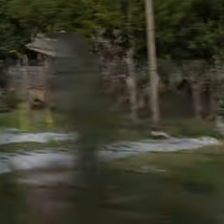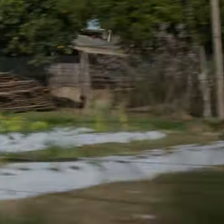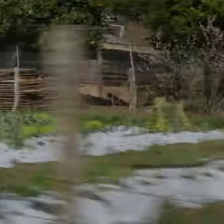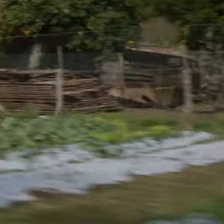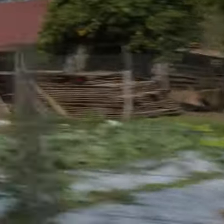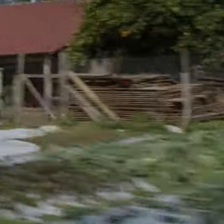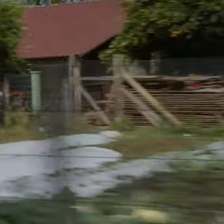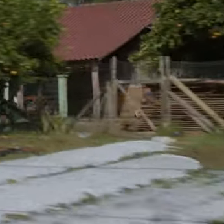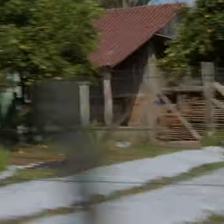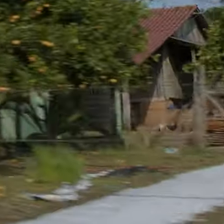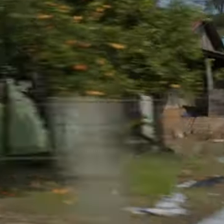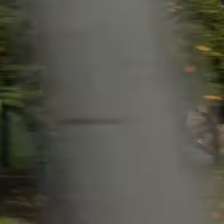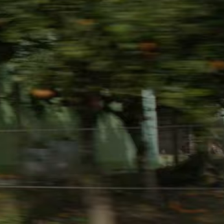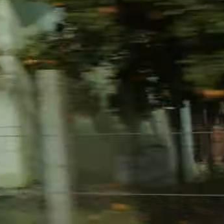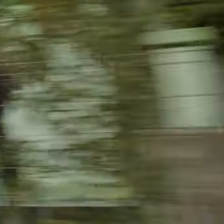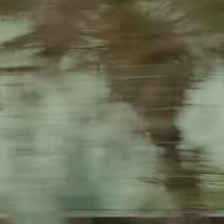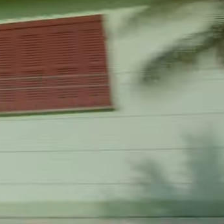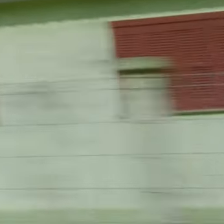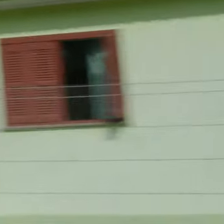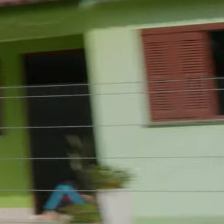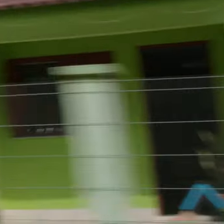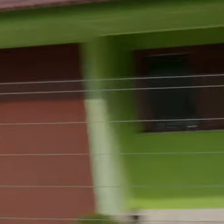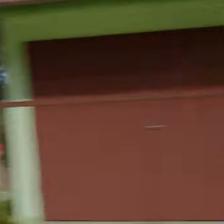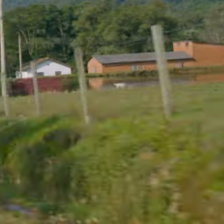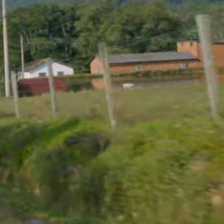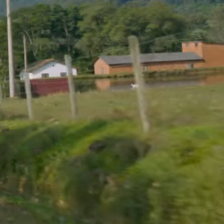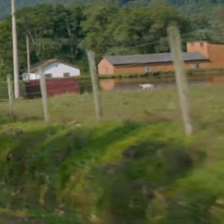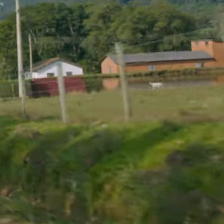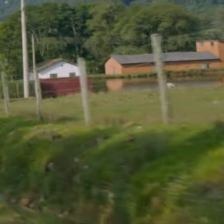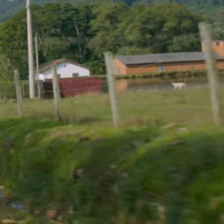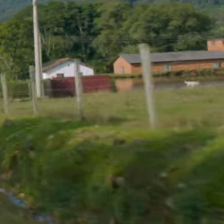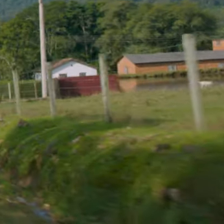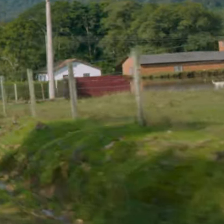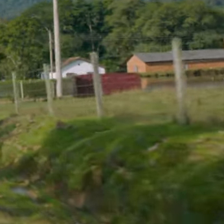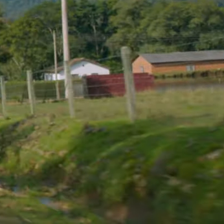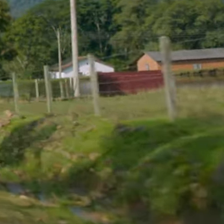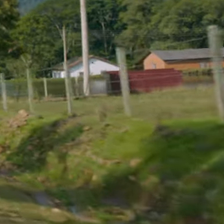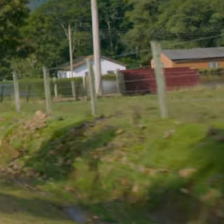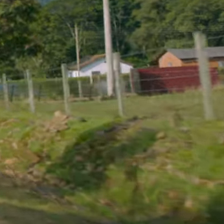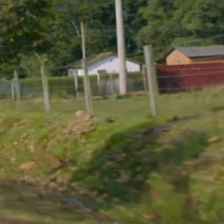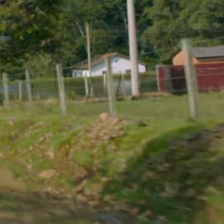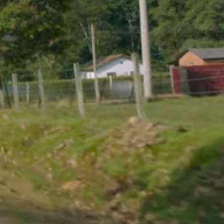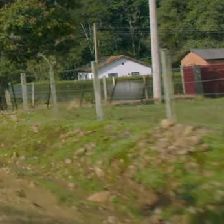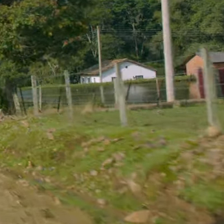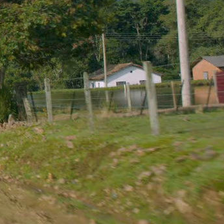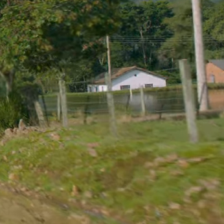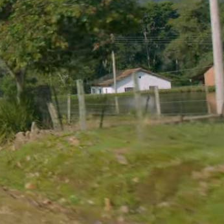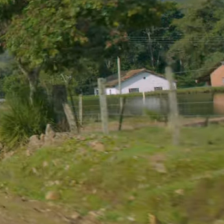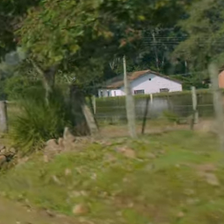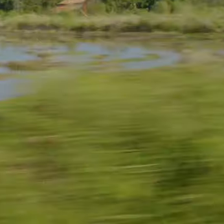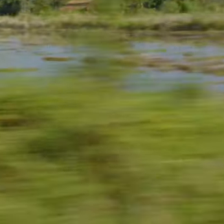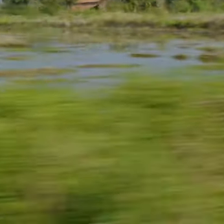Com um trator próximo a ele Passam por uma horta E árvores com frutas cítricas Ao lado de uma casa Seguem pela